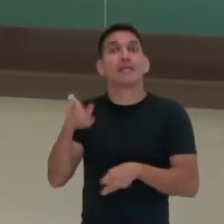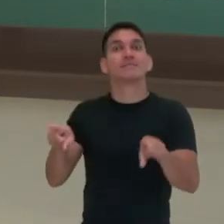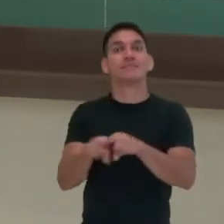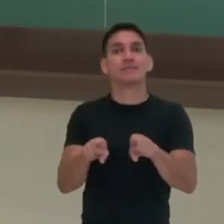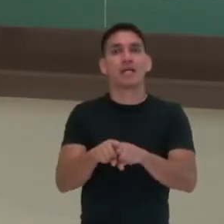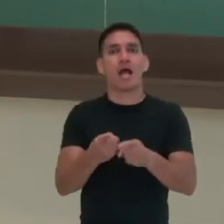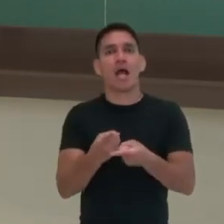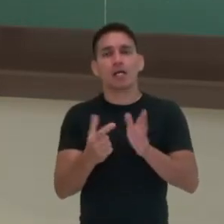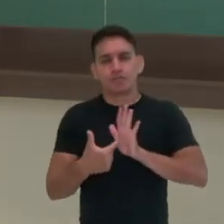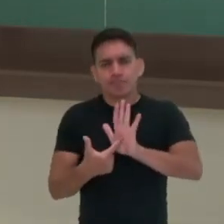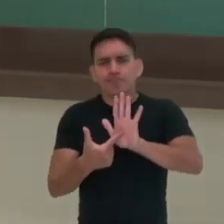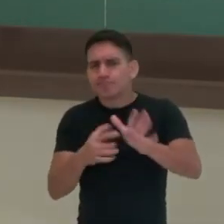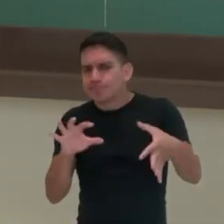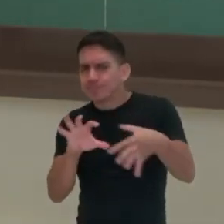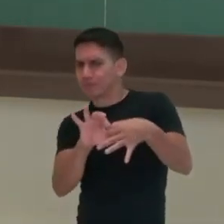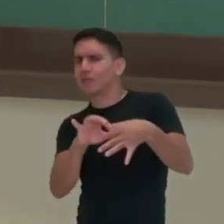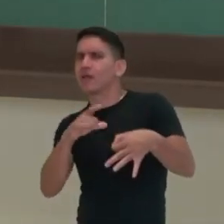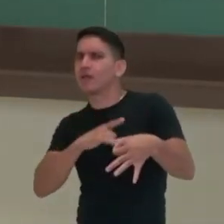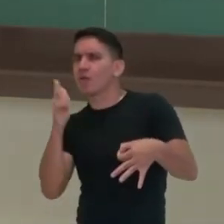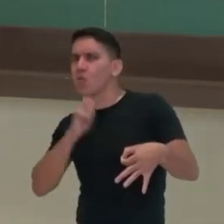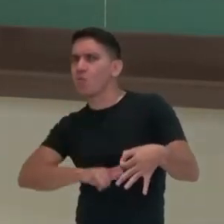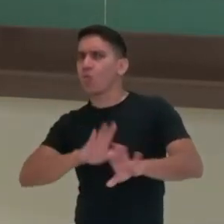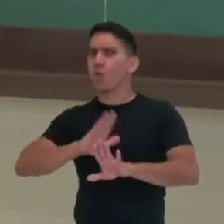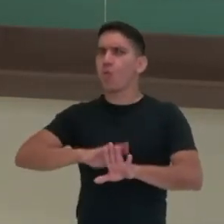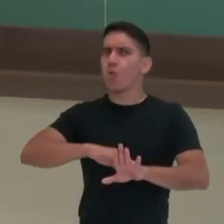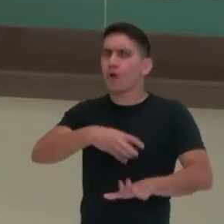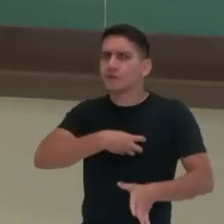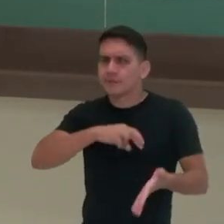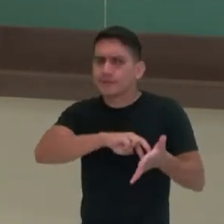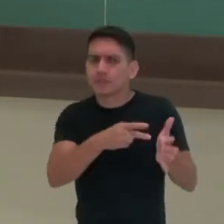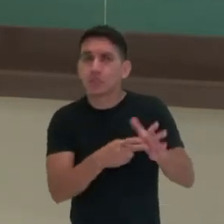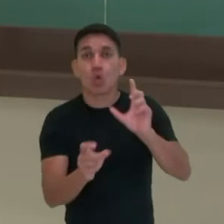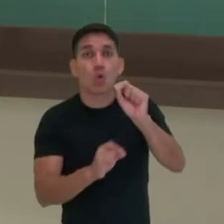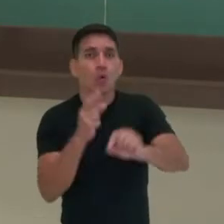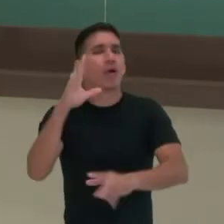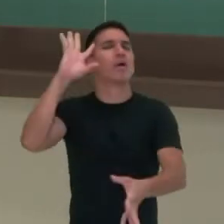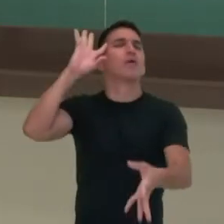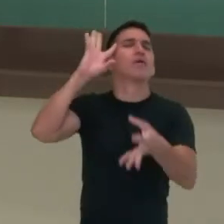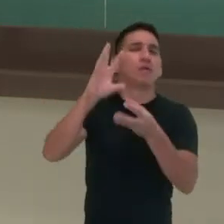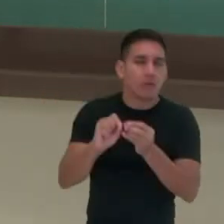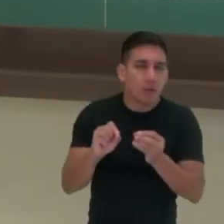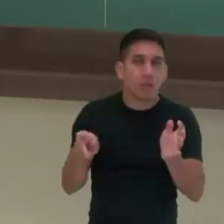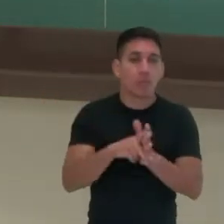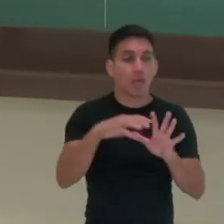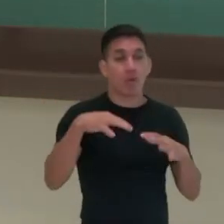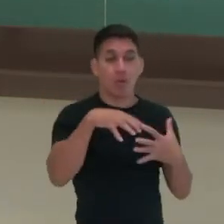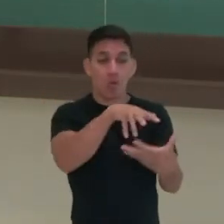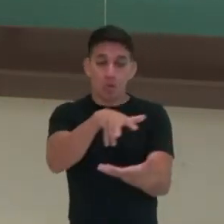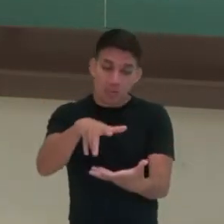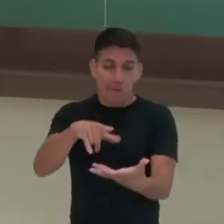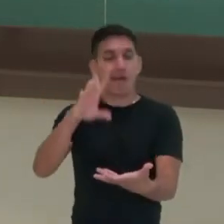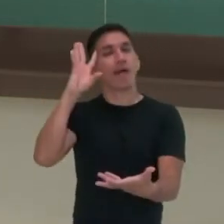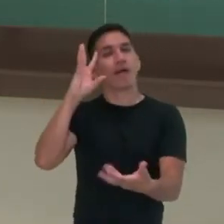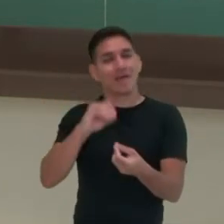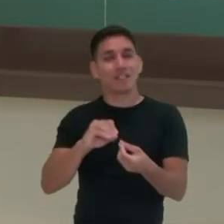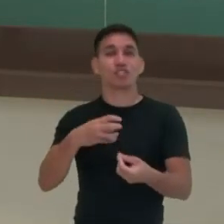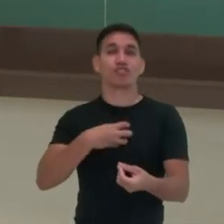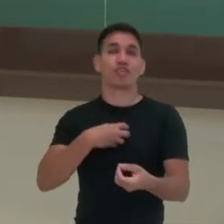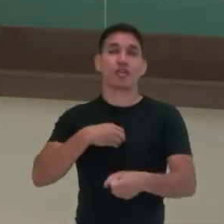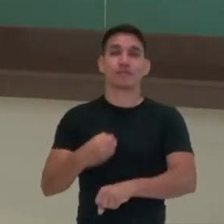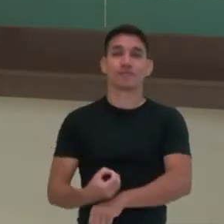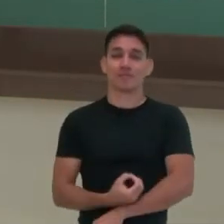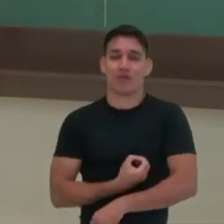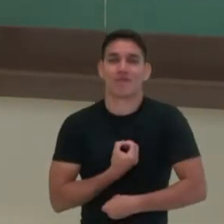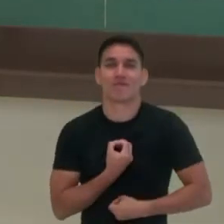conferir sentido aquilo que nós compreendemos do mundo através das expressões